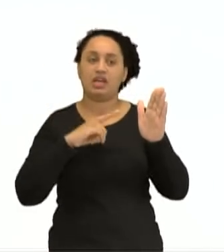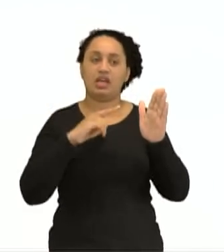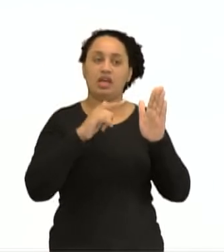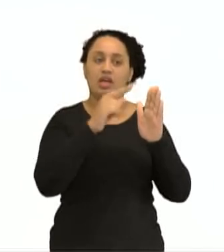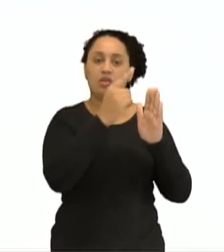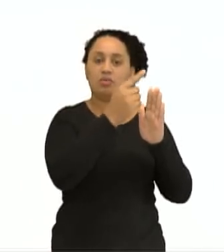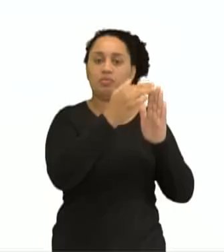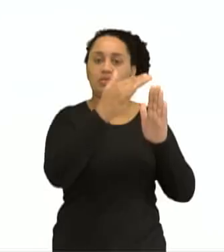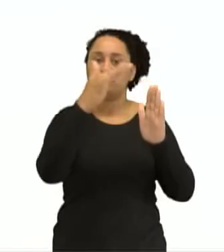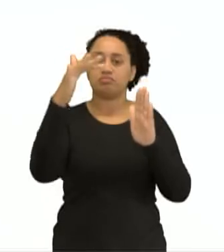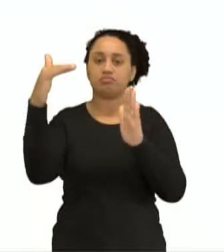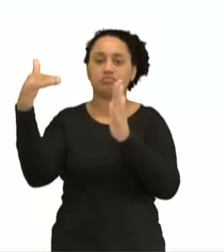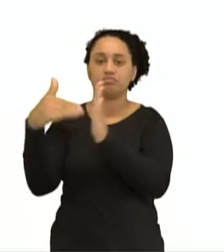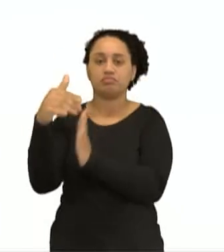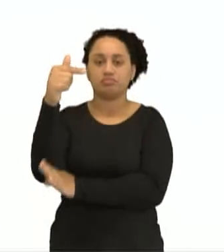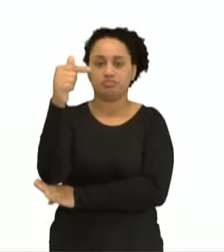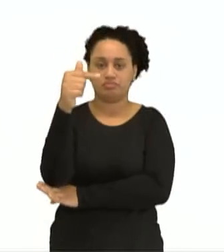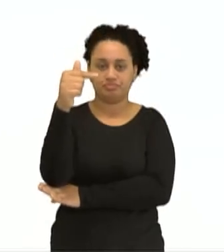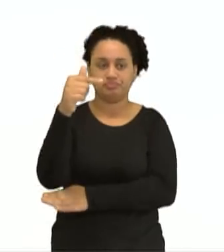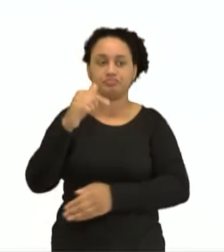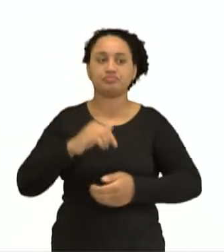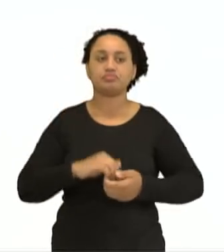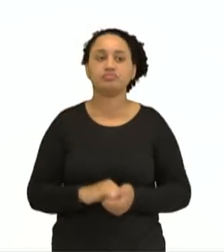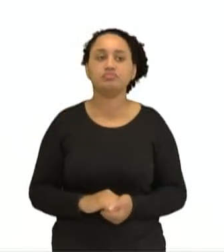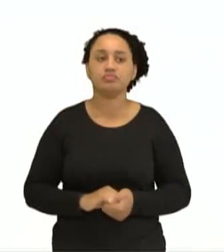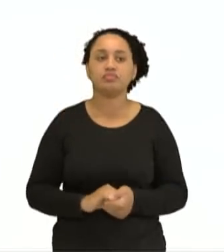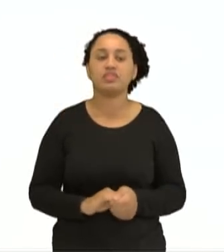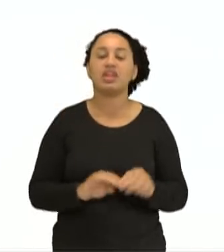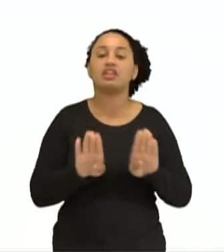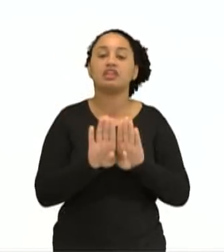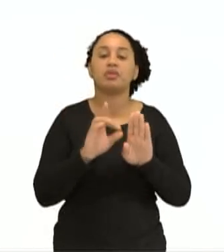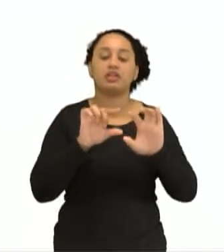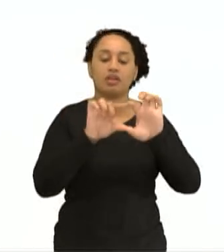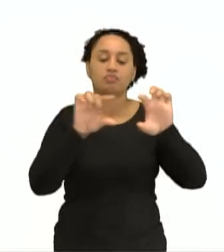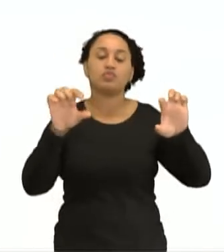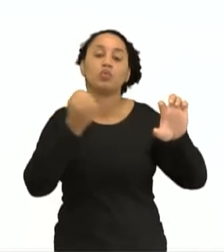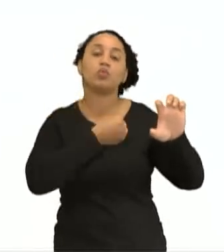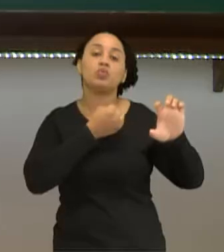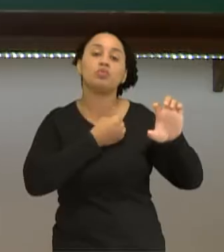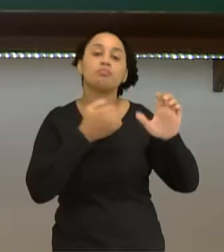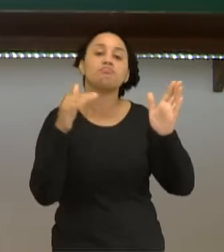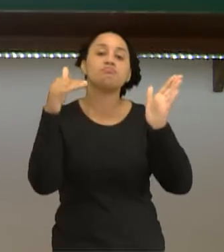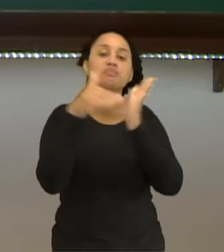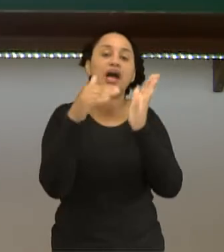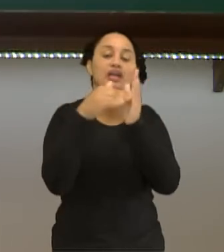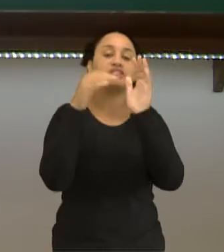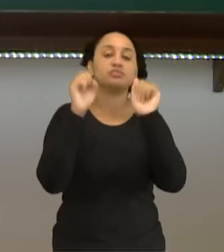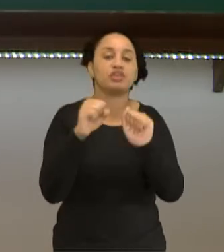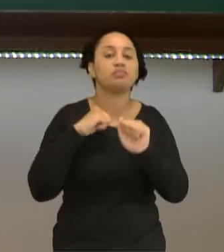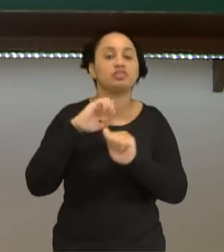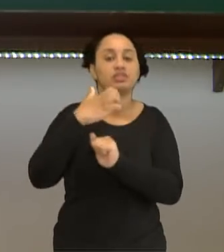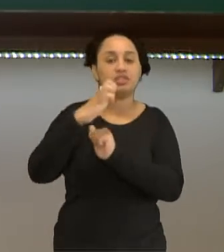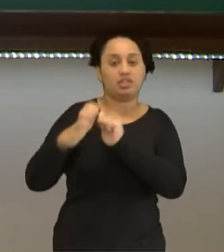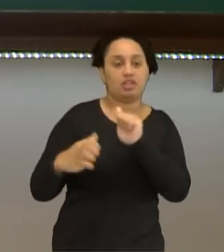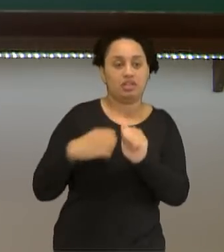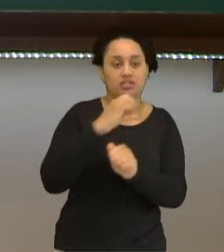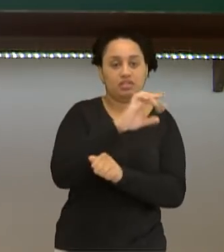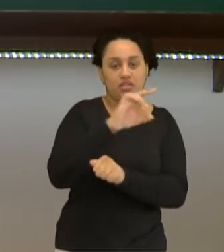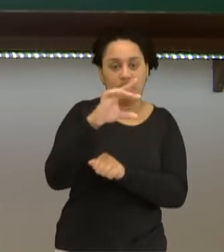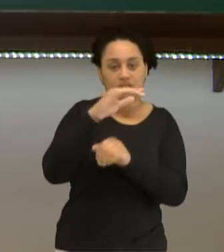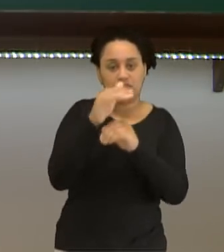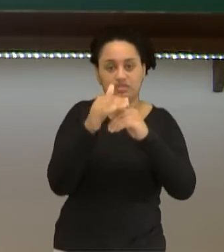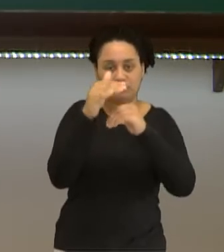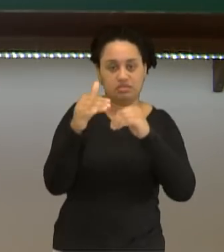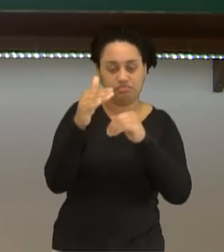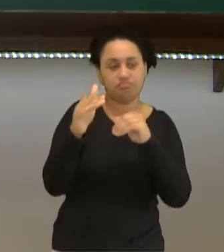a sétima camada na eletrosfera. E aqui o número máximo de elétrons em cada uma das camadas. Então, para eu entender um pouquinho